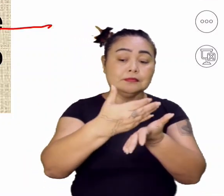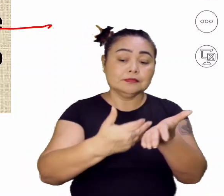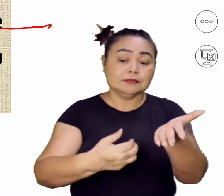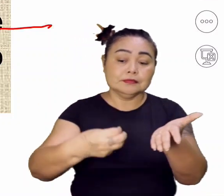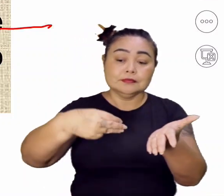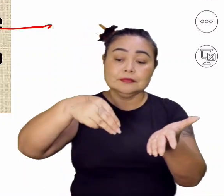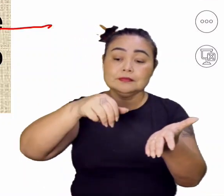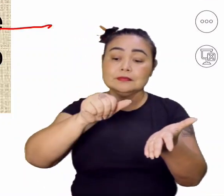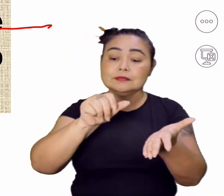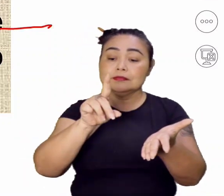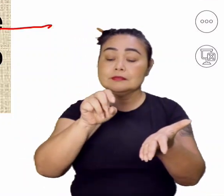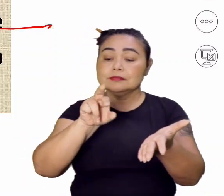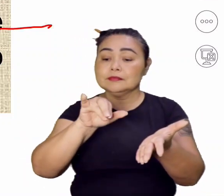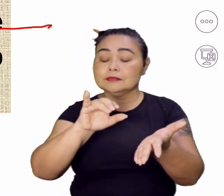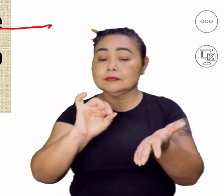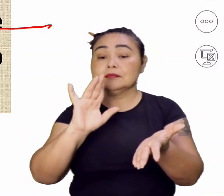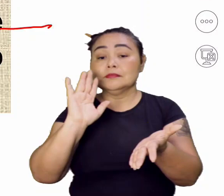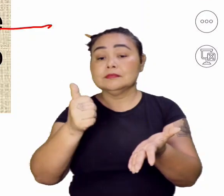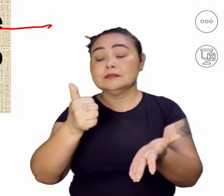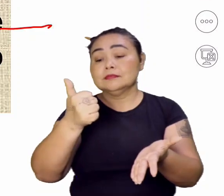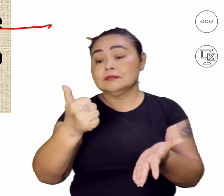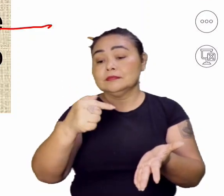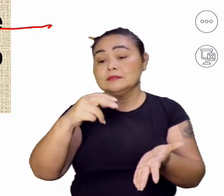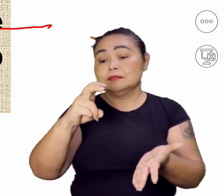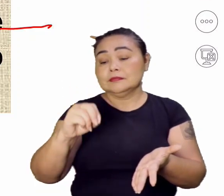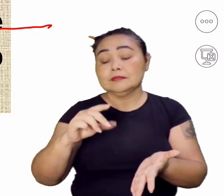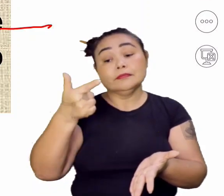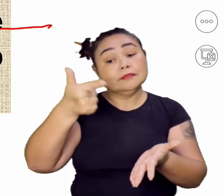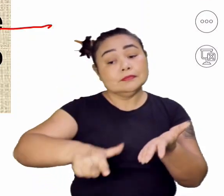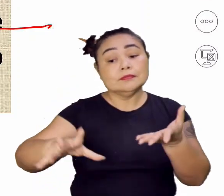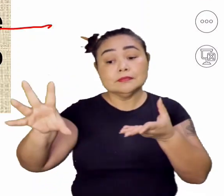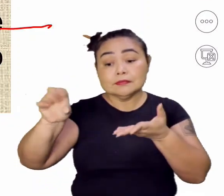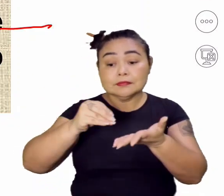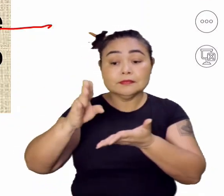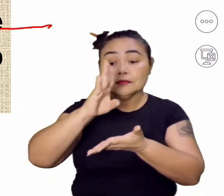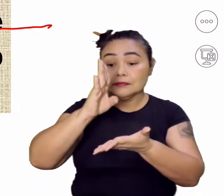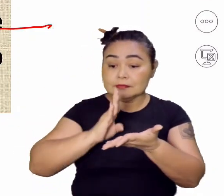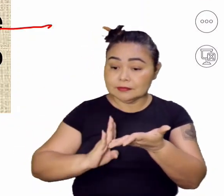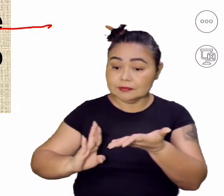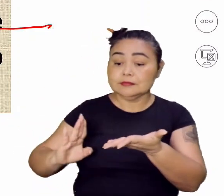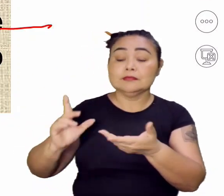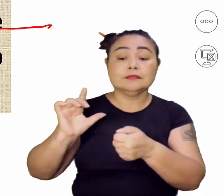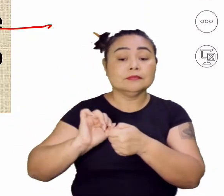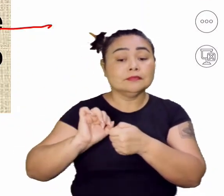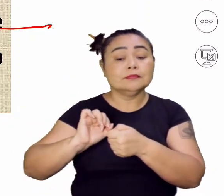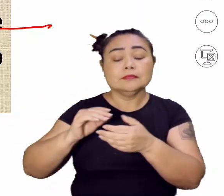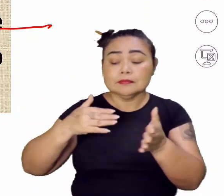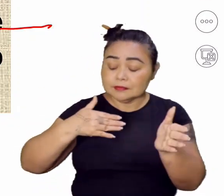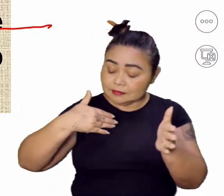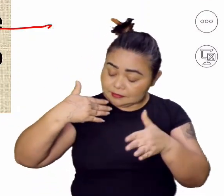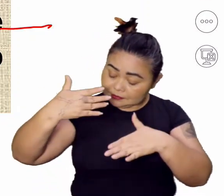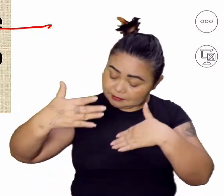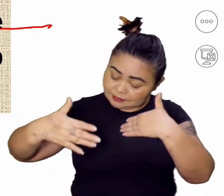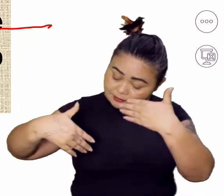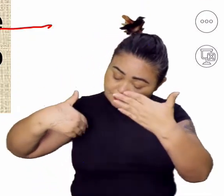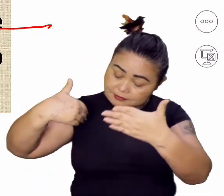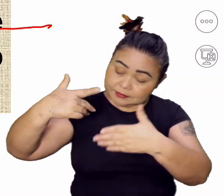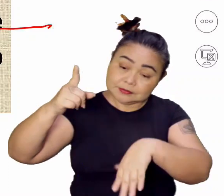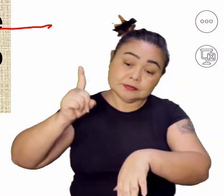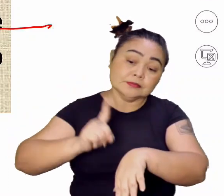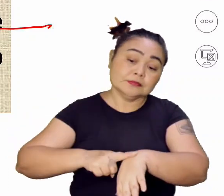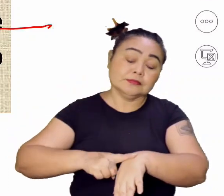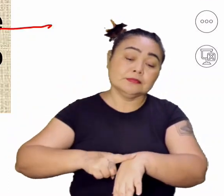1750, que definia novamente o território brasileiro. Então, vai perdurar por muito tempo,